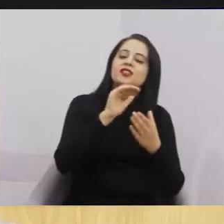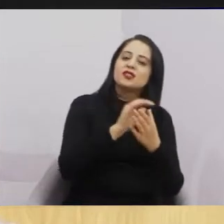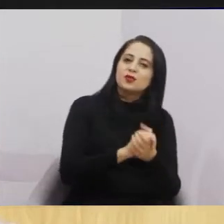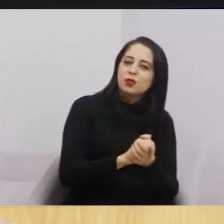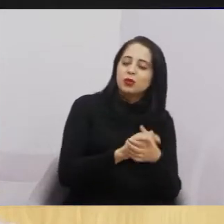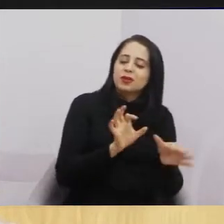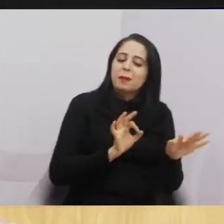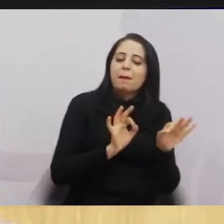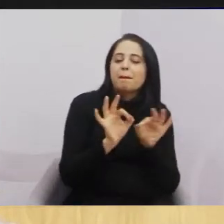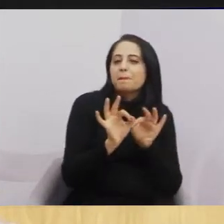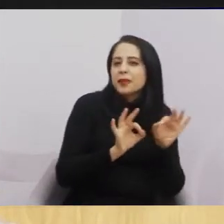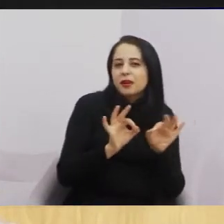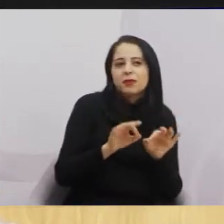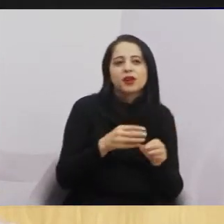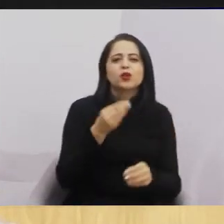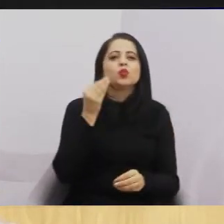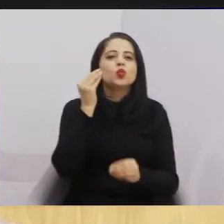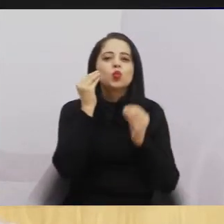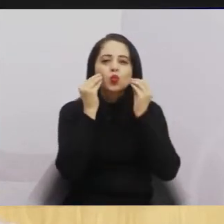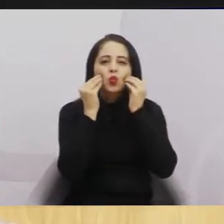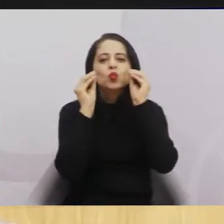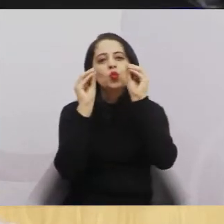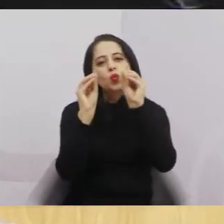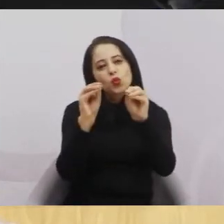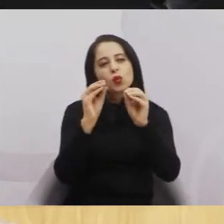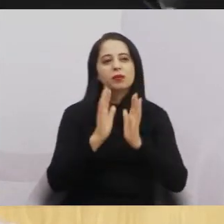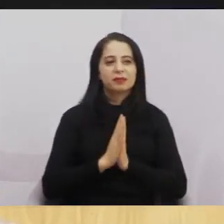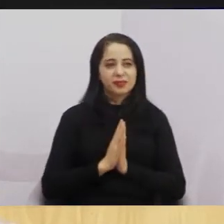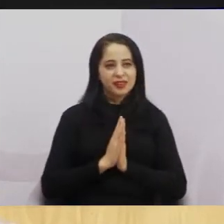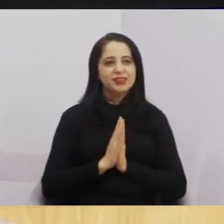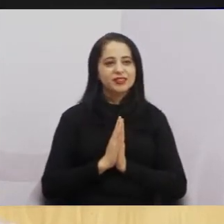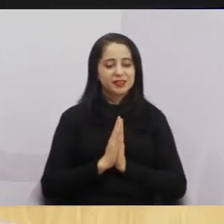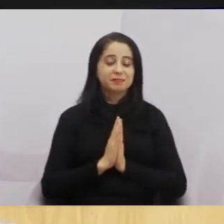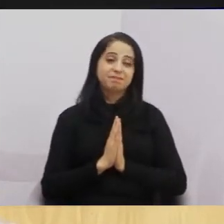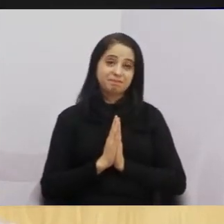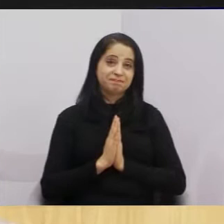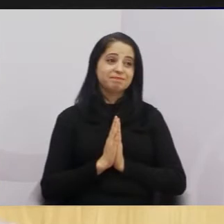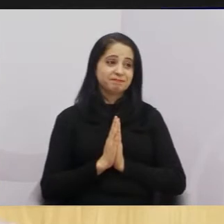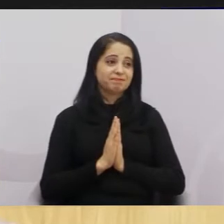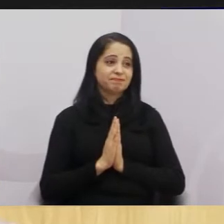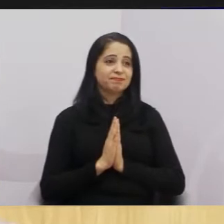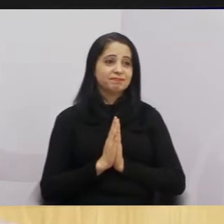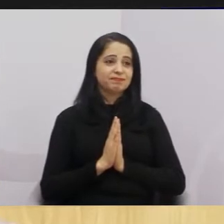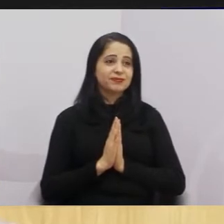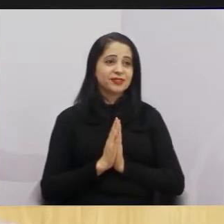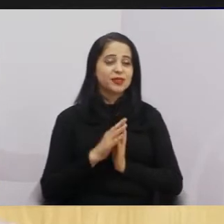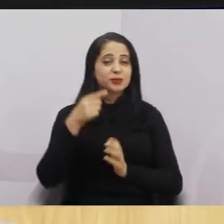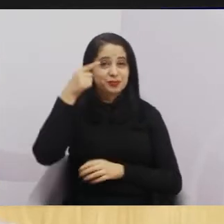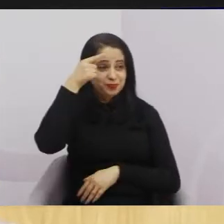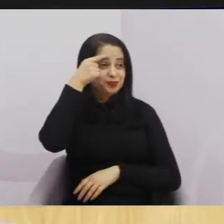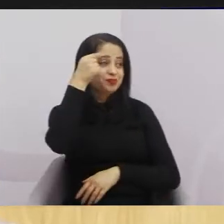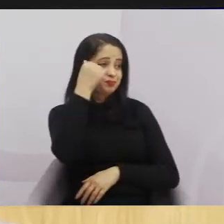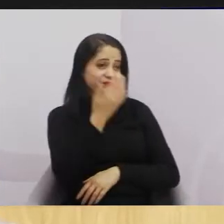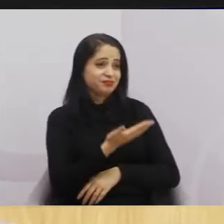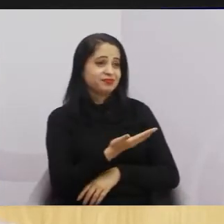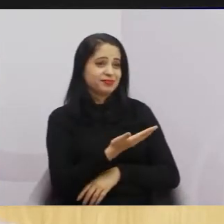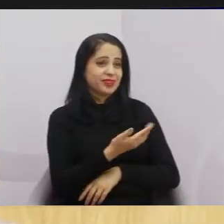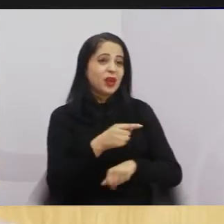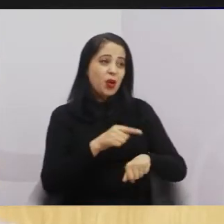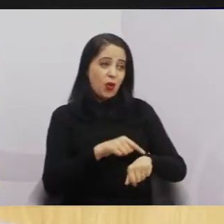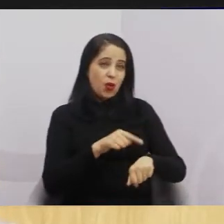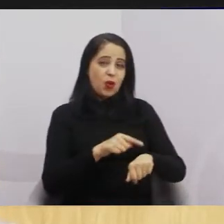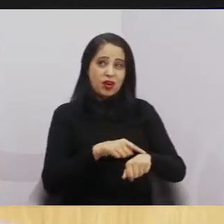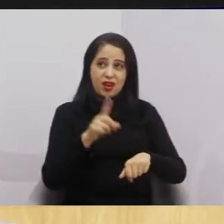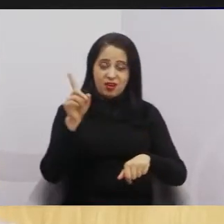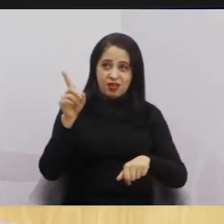me assistindo. Um beijo, meu amor. o horário, o vereador Edgar Sasaki, o horário